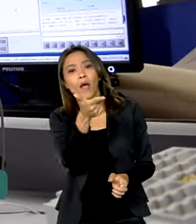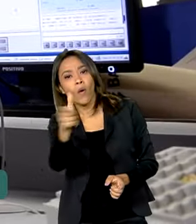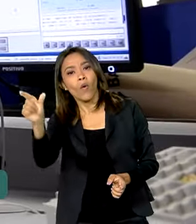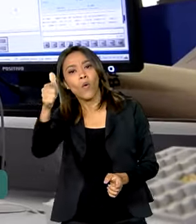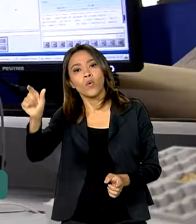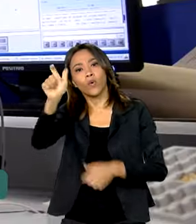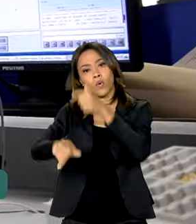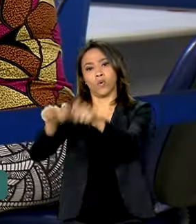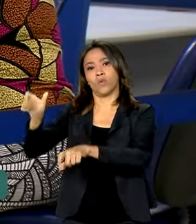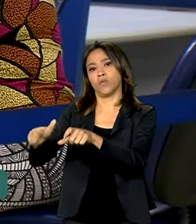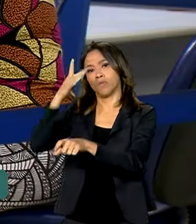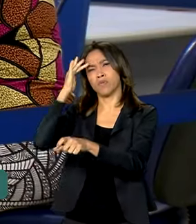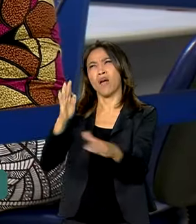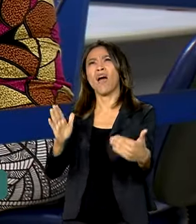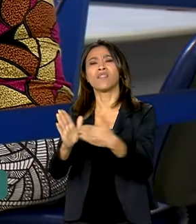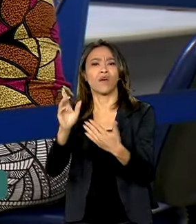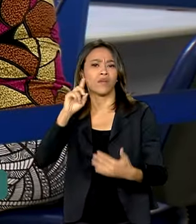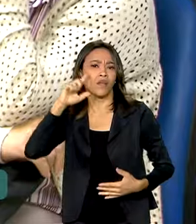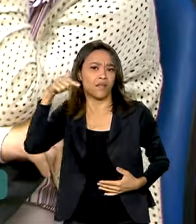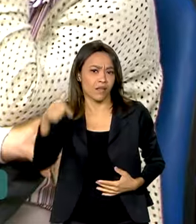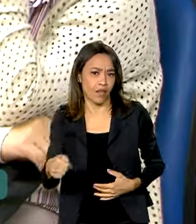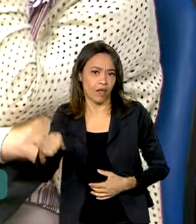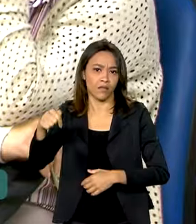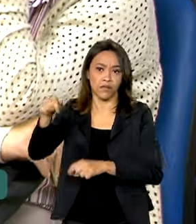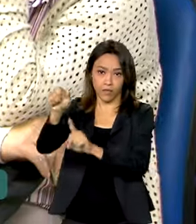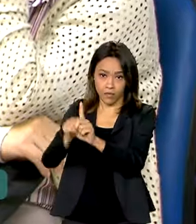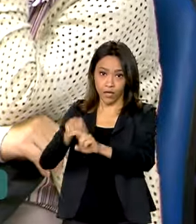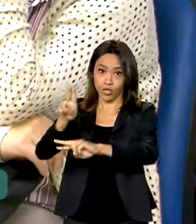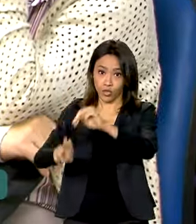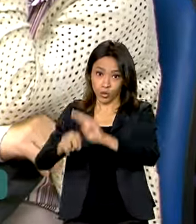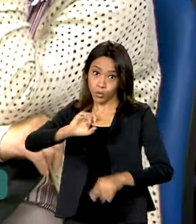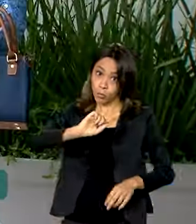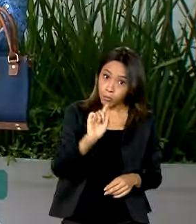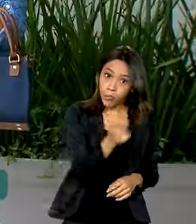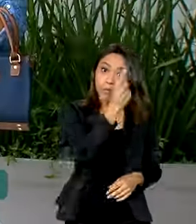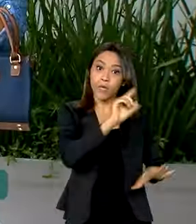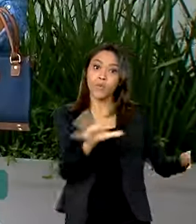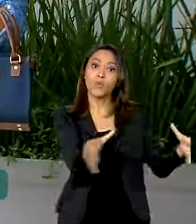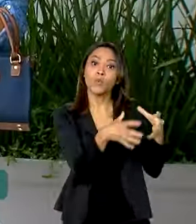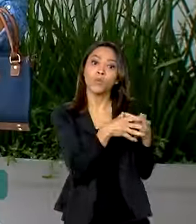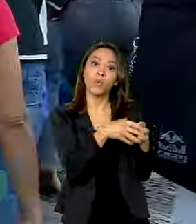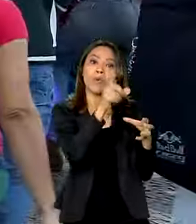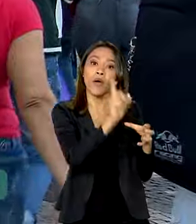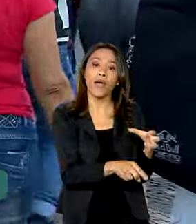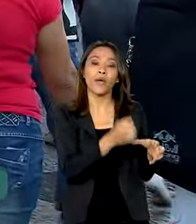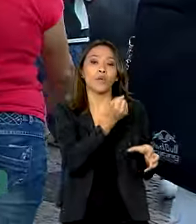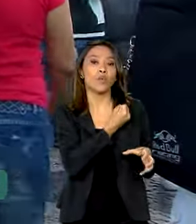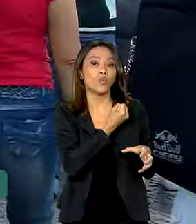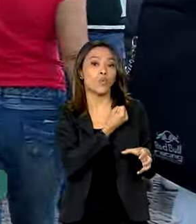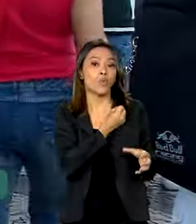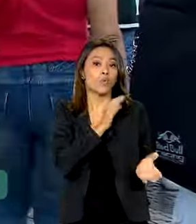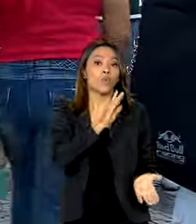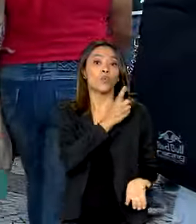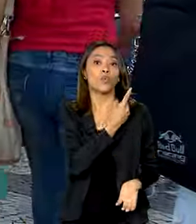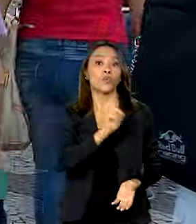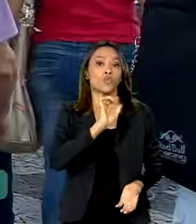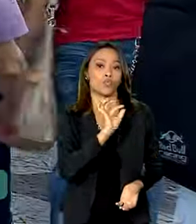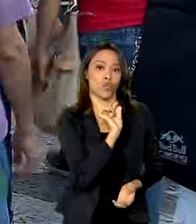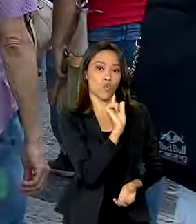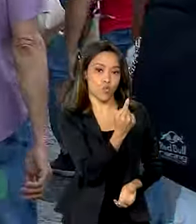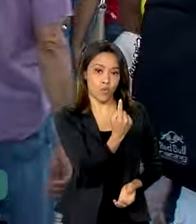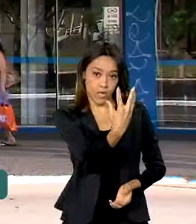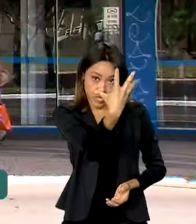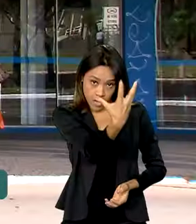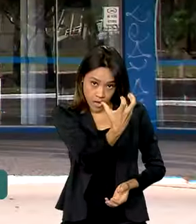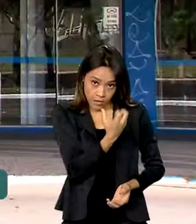vão ser feitos até o dia 7 de junho. Recebem primeiros que têm benefício com dígito de final 1 e que ganham até